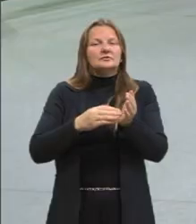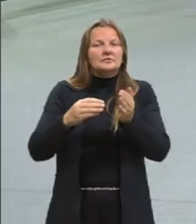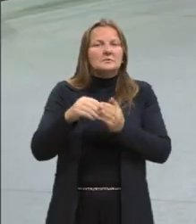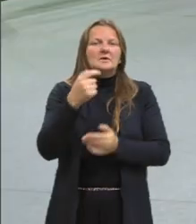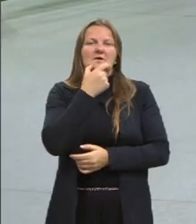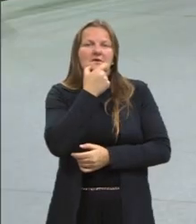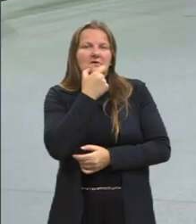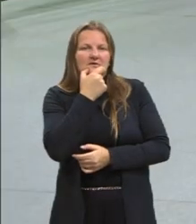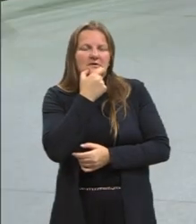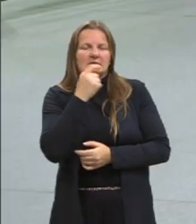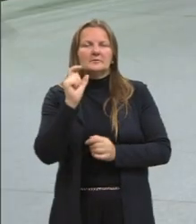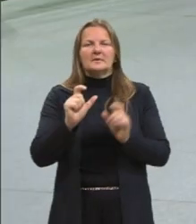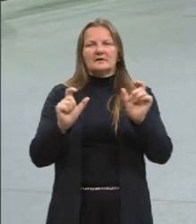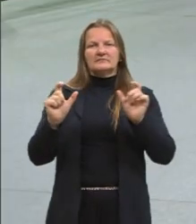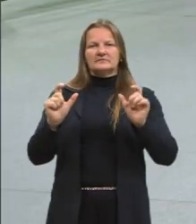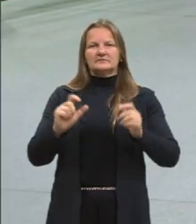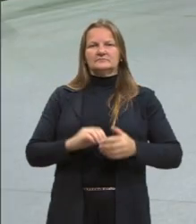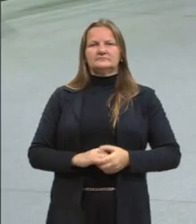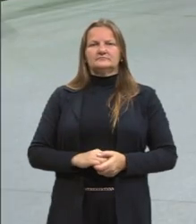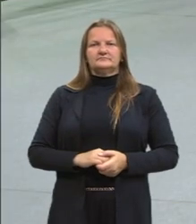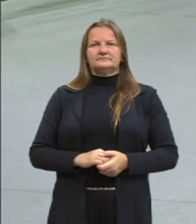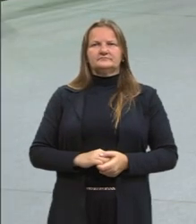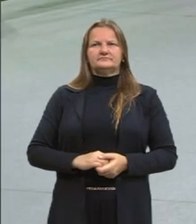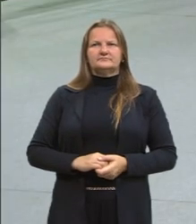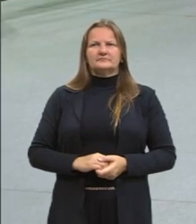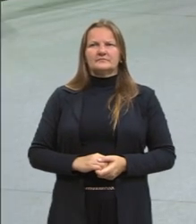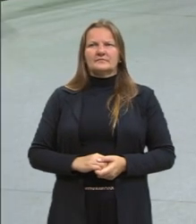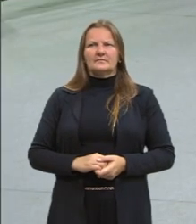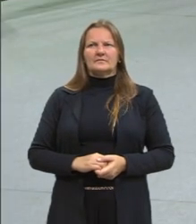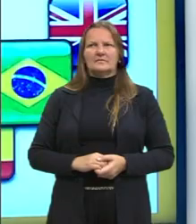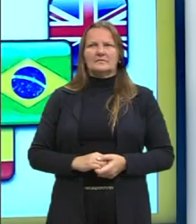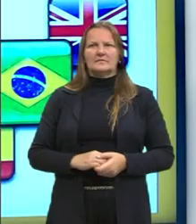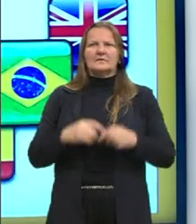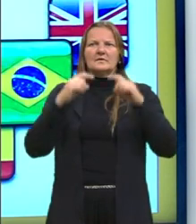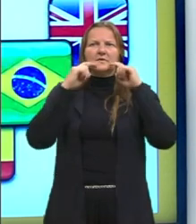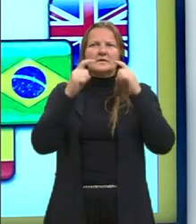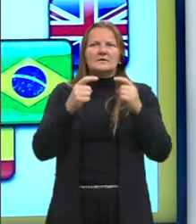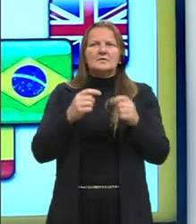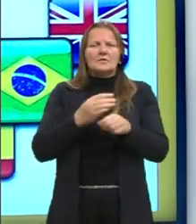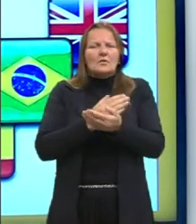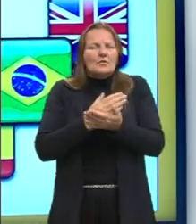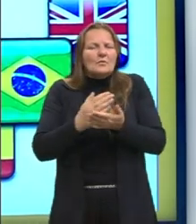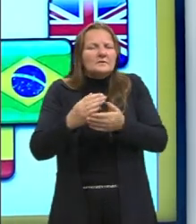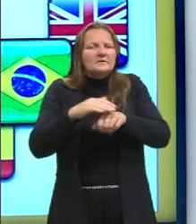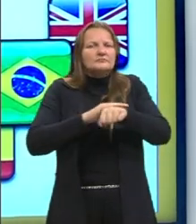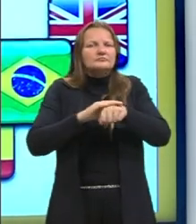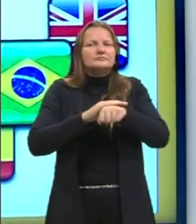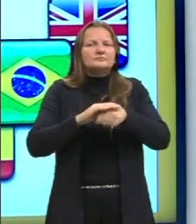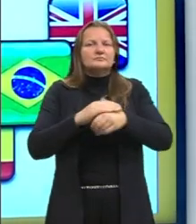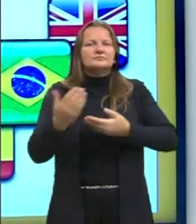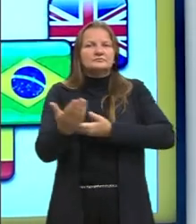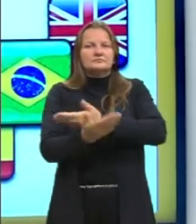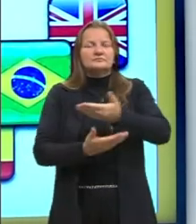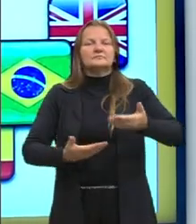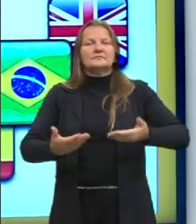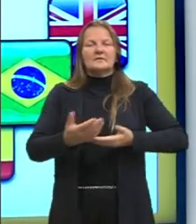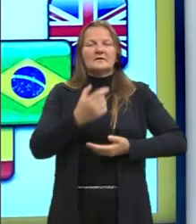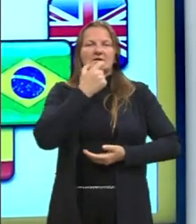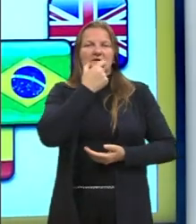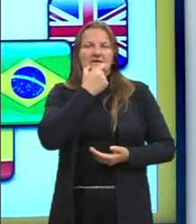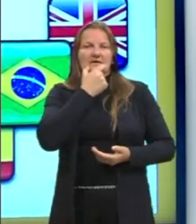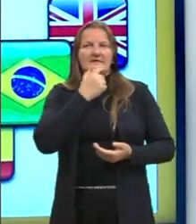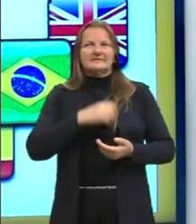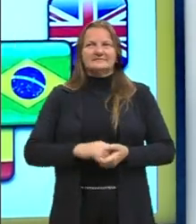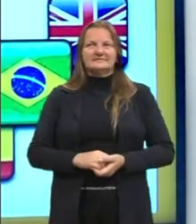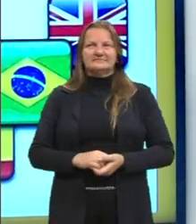inglesa. Então, isso aqui é só para dar uma criticidade, conversar um pouquinho e dar uma criticidade em relação ao